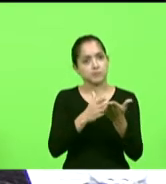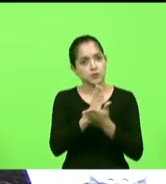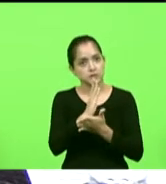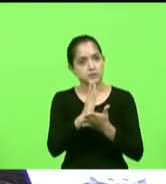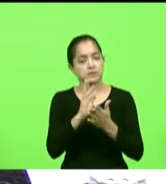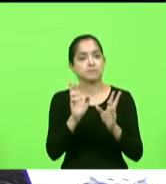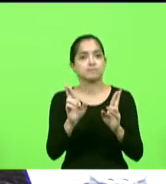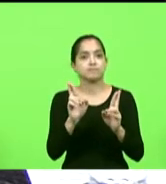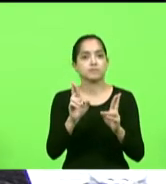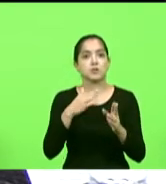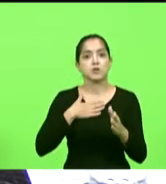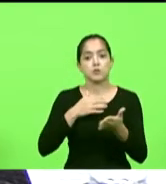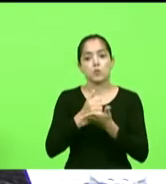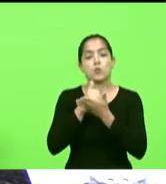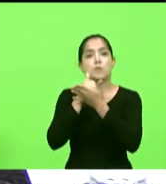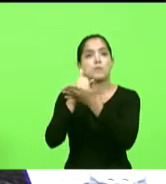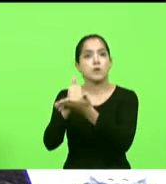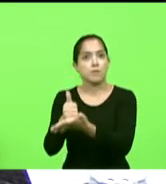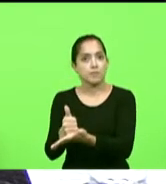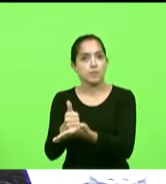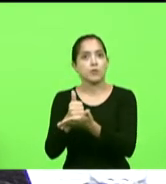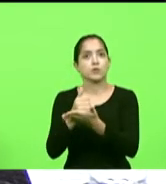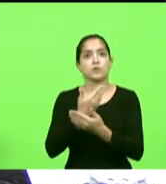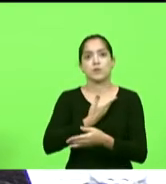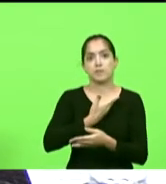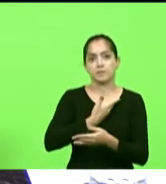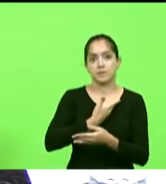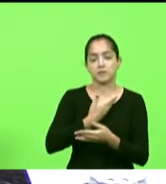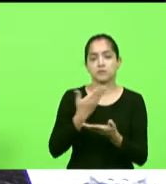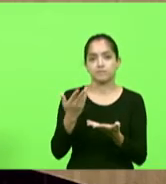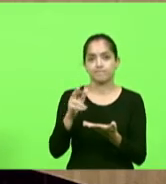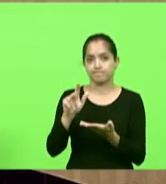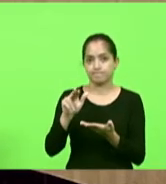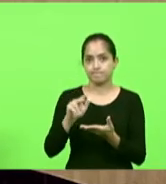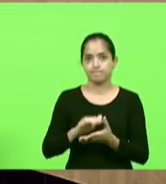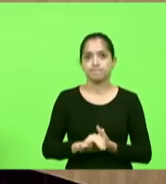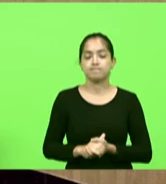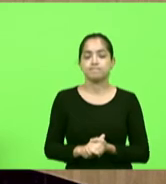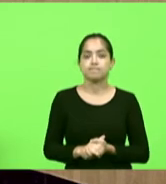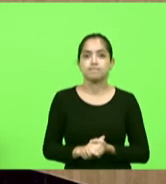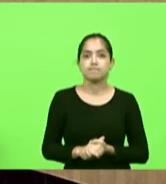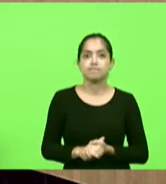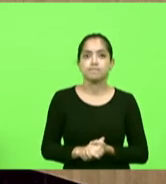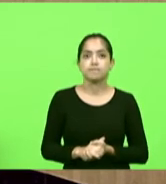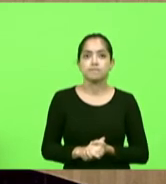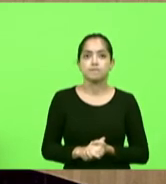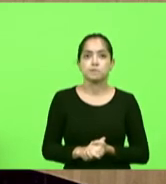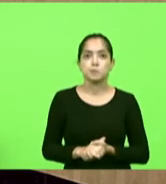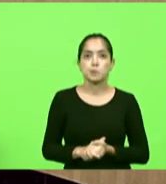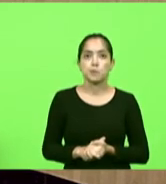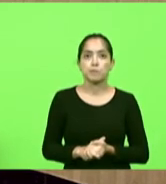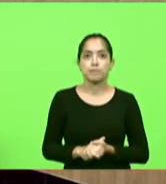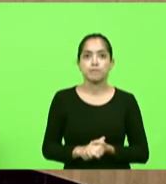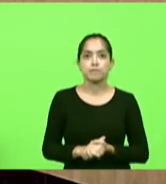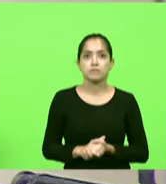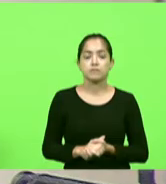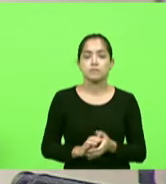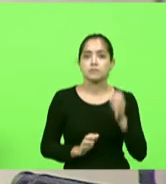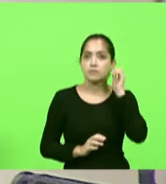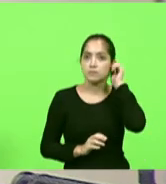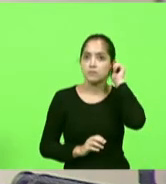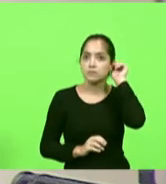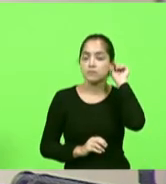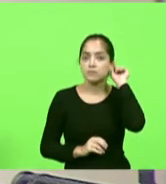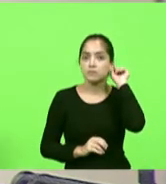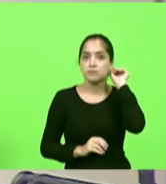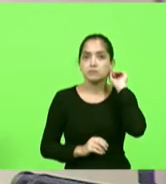e sabe que aqui do teu lado aqui tem mais do um amigo tem um irmão muito obrigado obrigado senhor presidente obrigado deputado